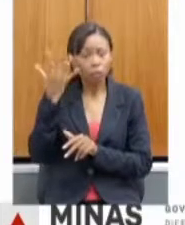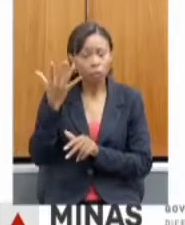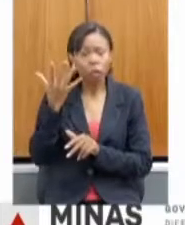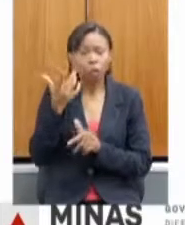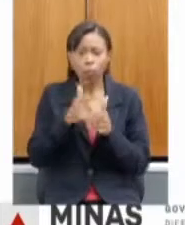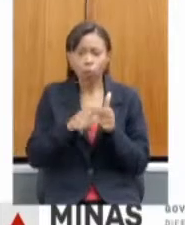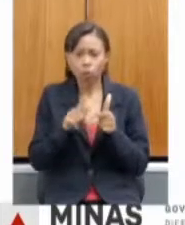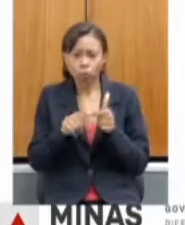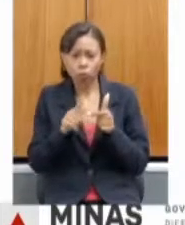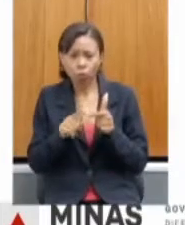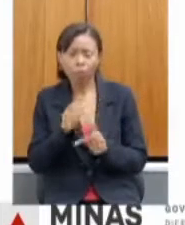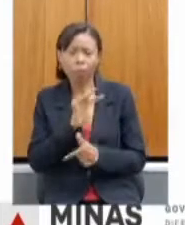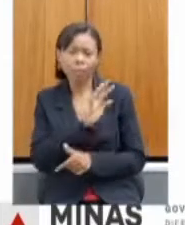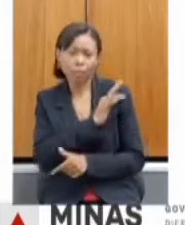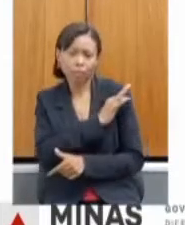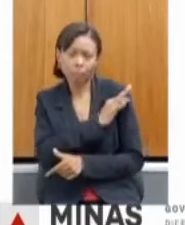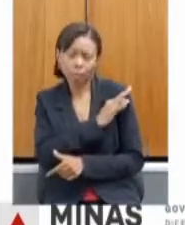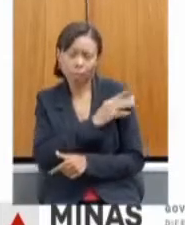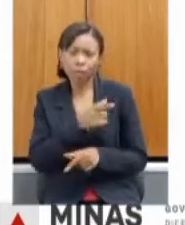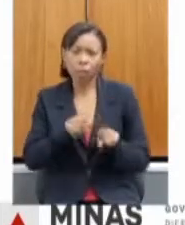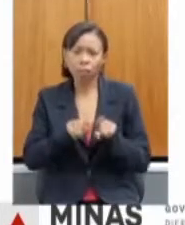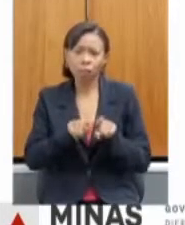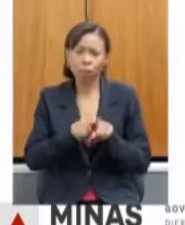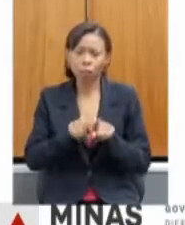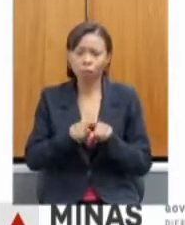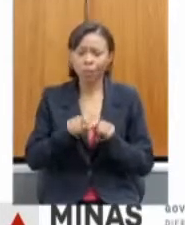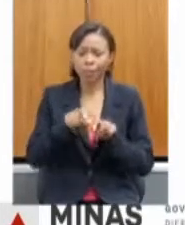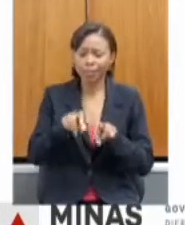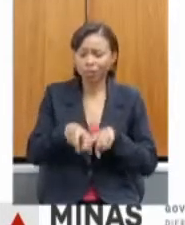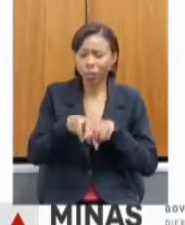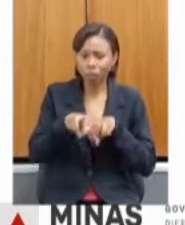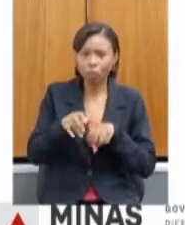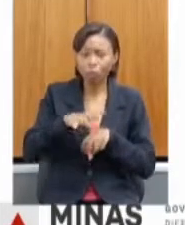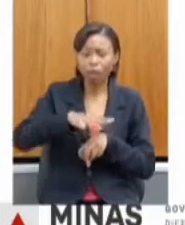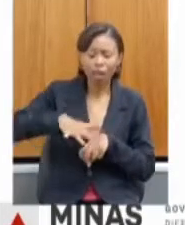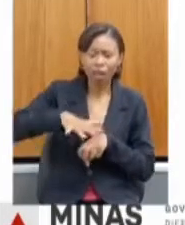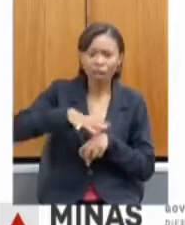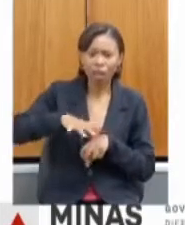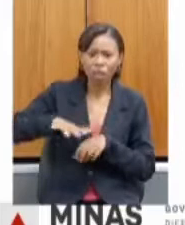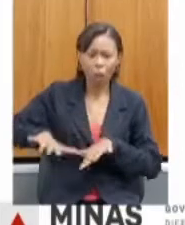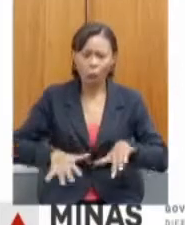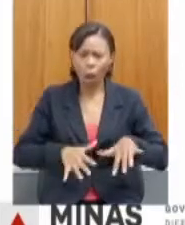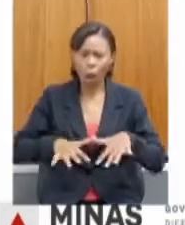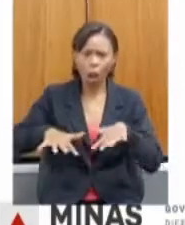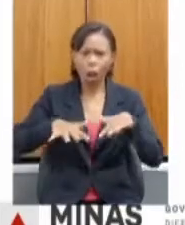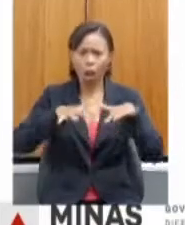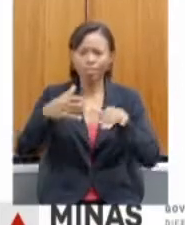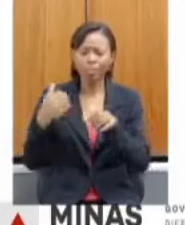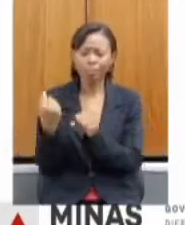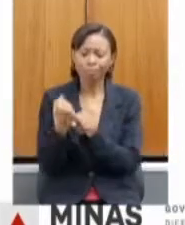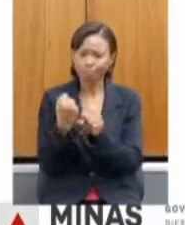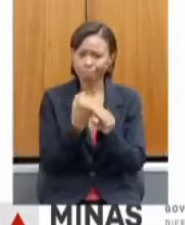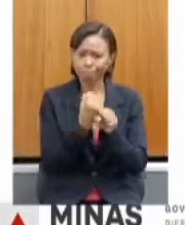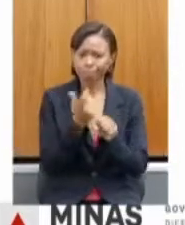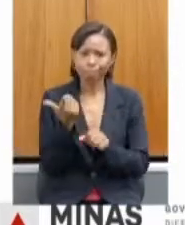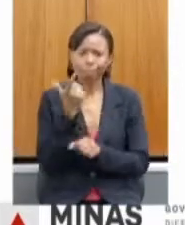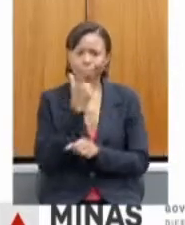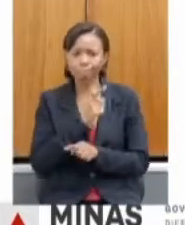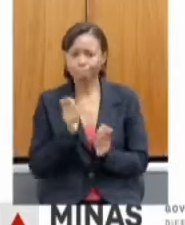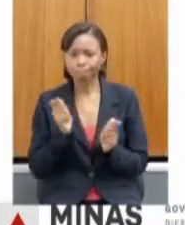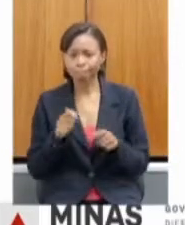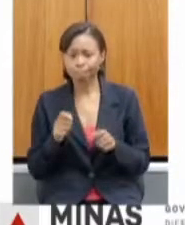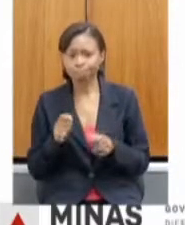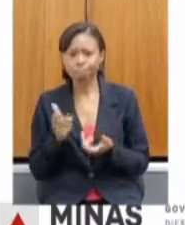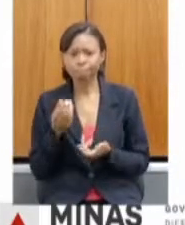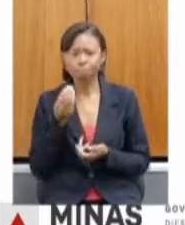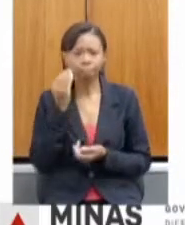e questões também fundiárias dessas áreas inundadas para viabilizar essa construção. Quanto às barragens que estão sob